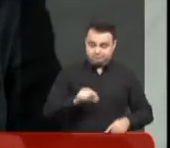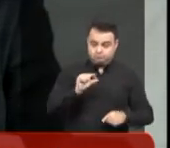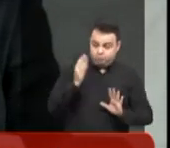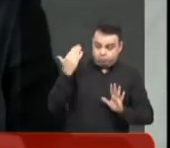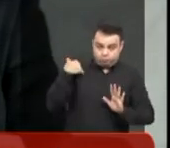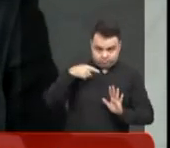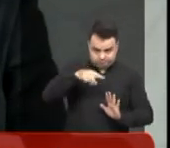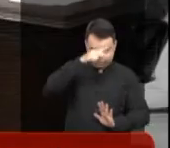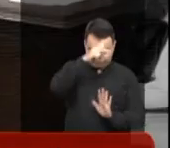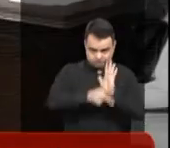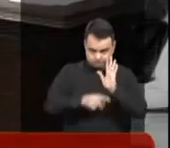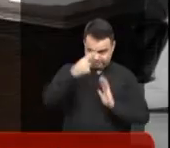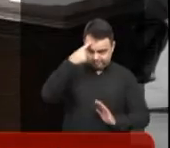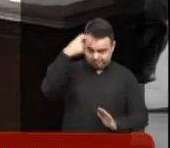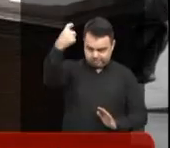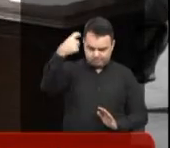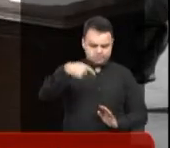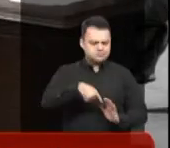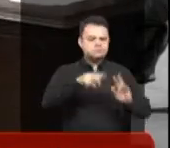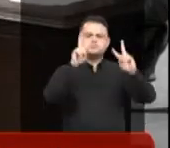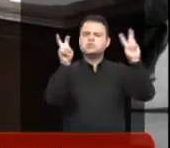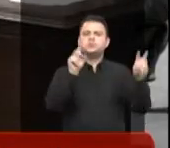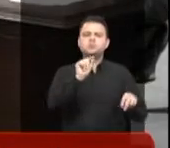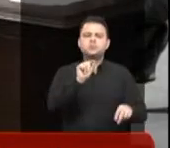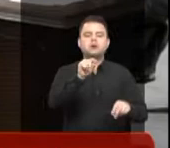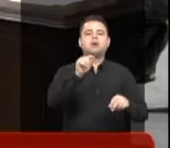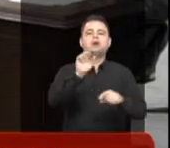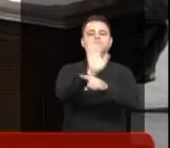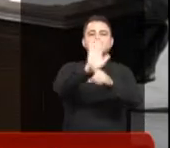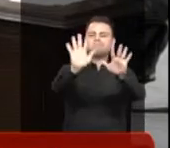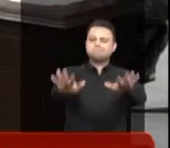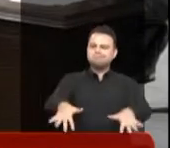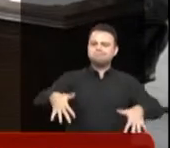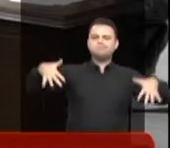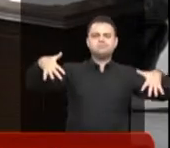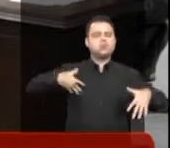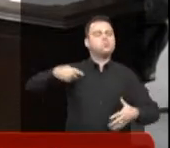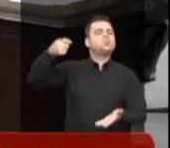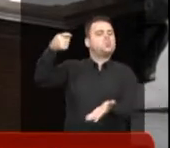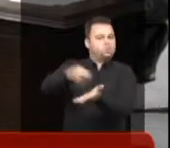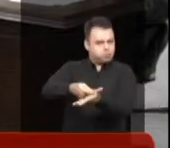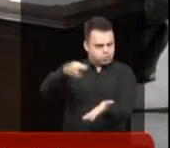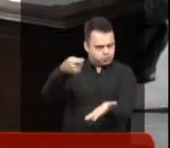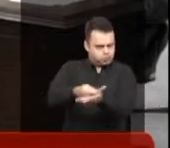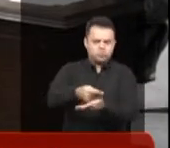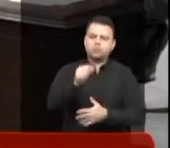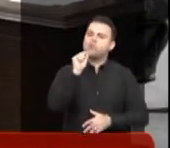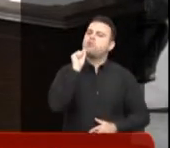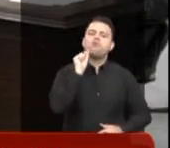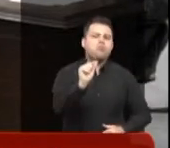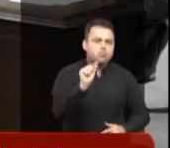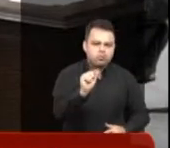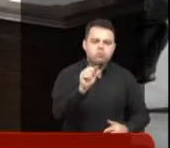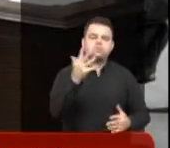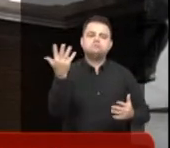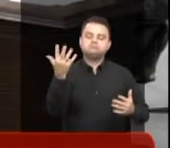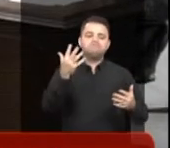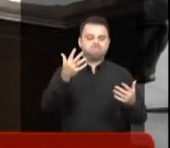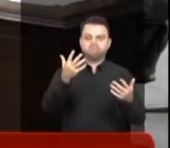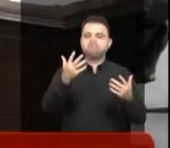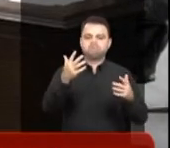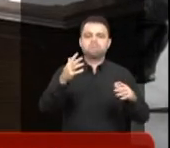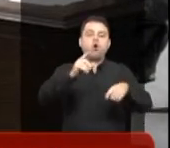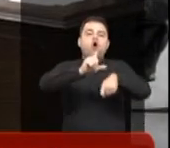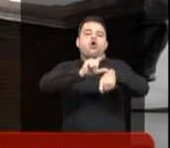fiz esse projeto que obriga as salas de cinema, os cinemas, a proporcionarem